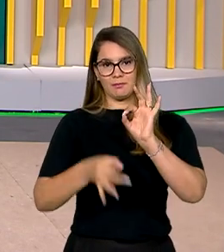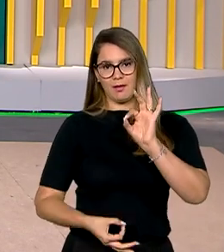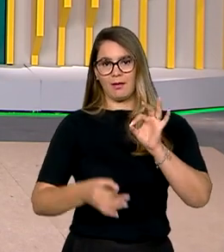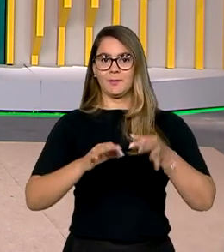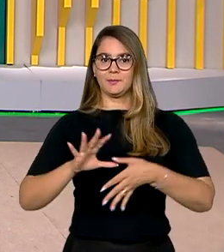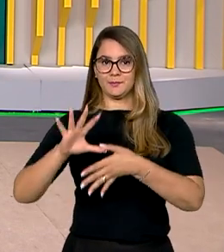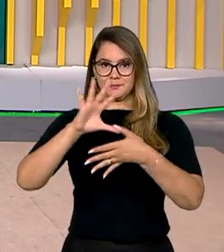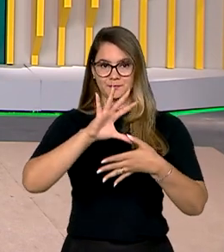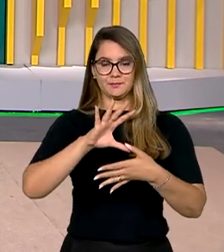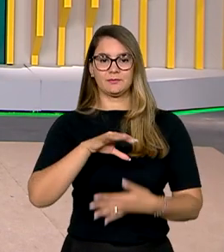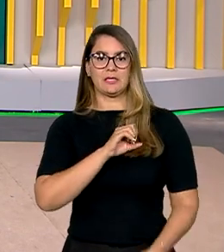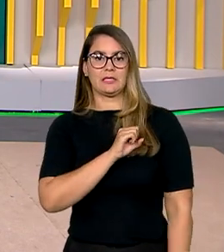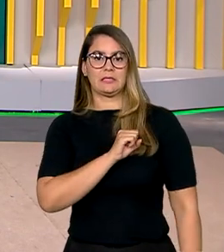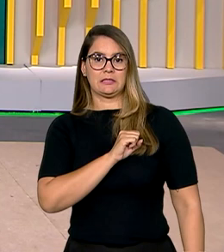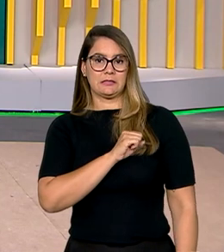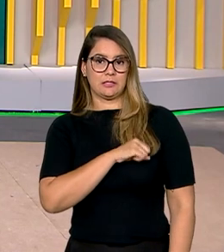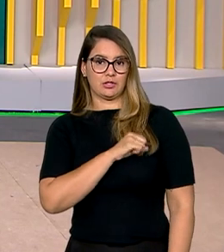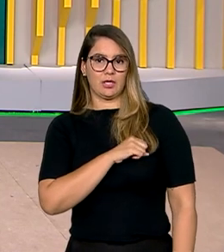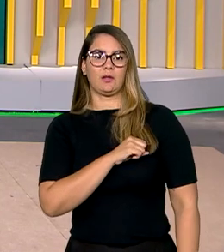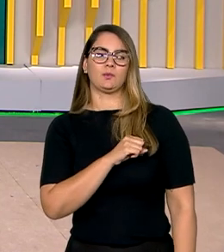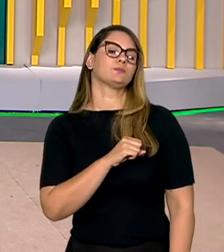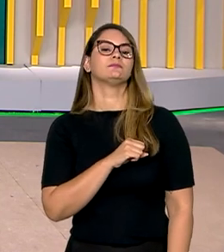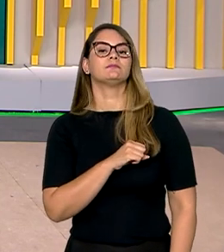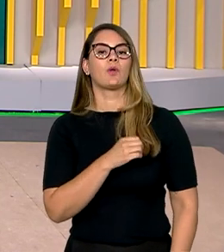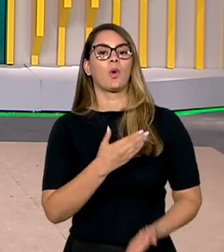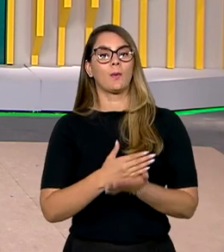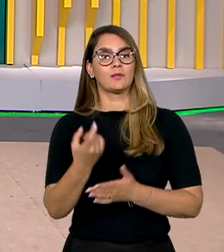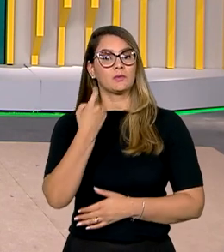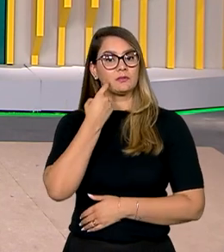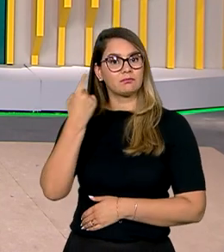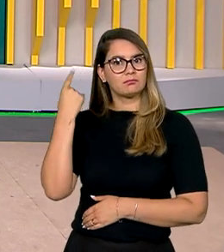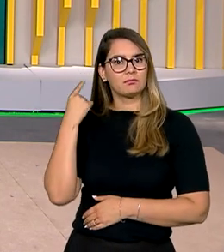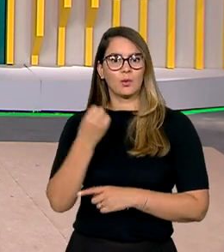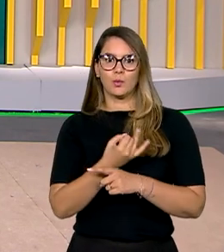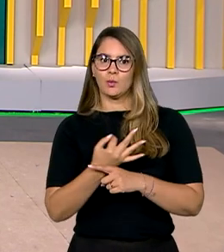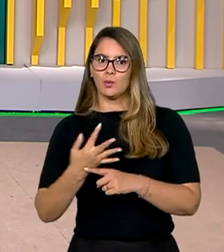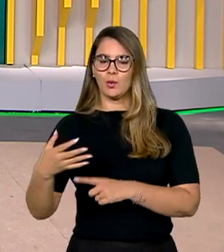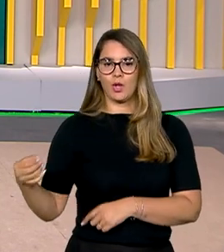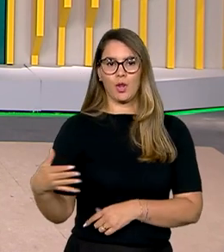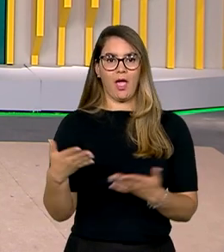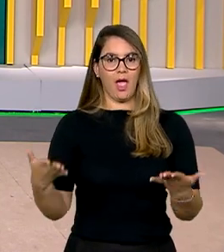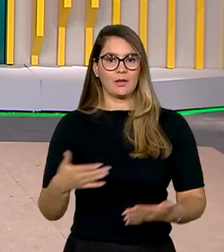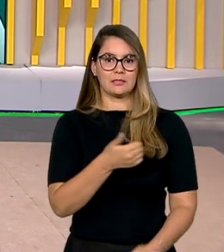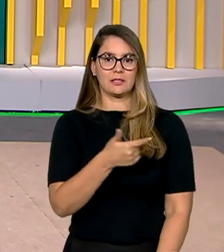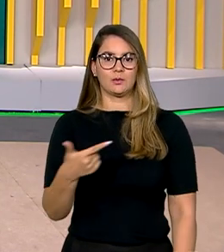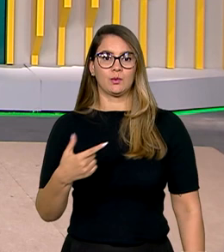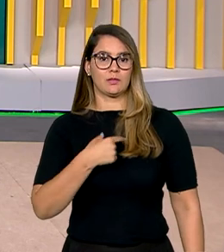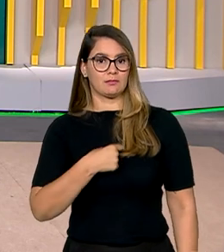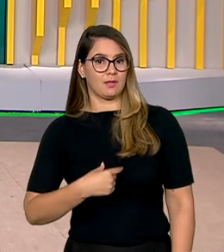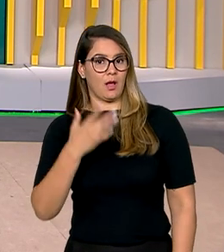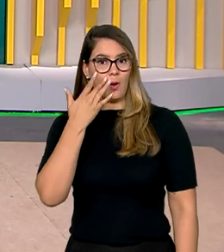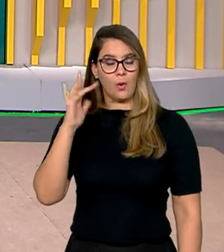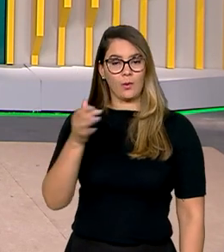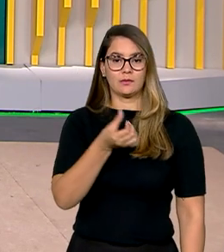Santiago, no Chile, que começaram na última sexta-feira. Os números estão atualizadíssimos. Foram 112 medalhas de